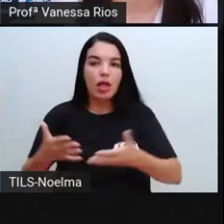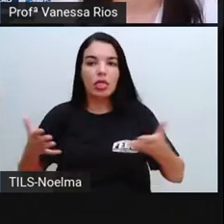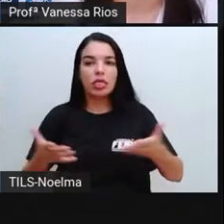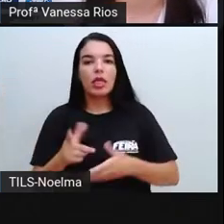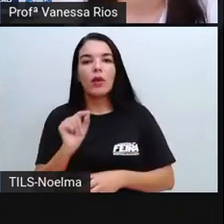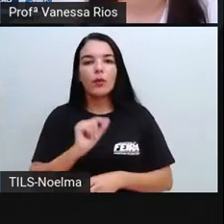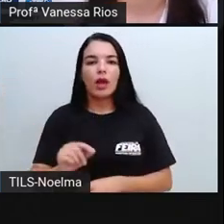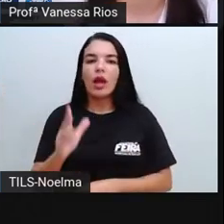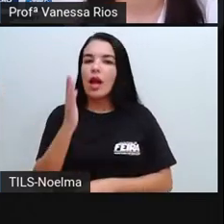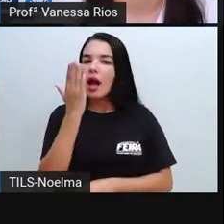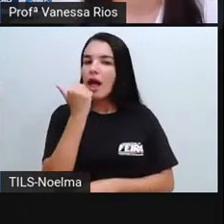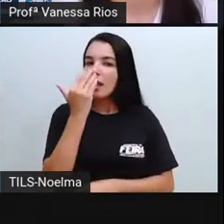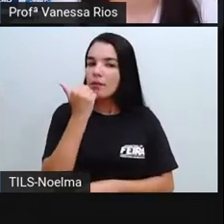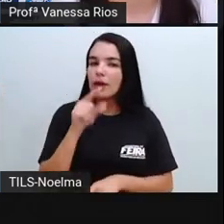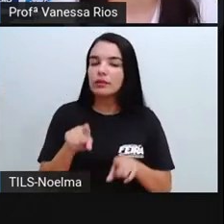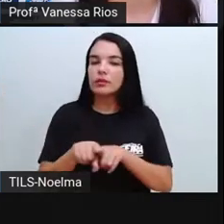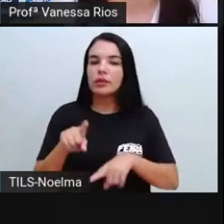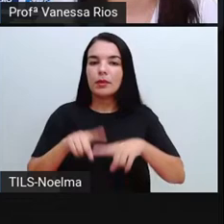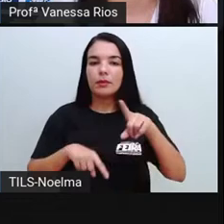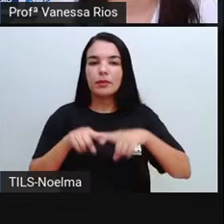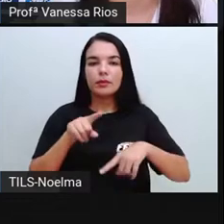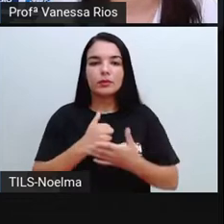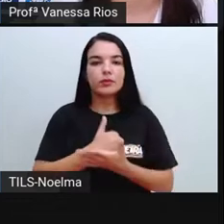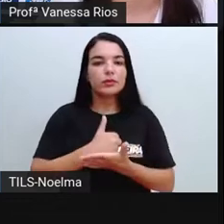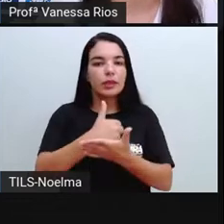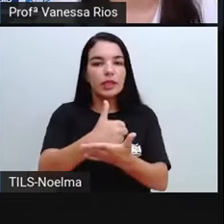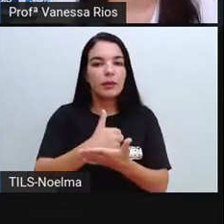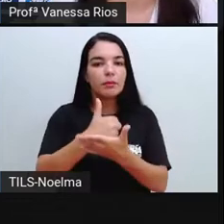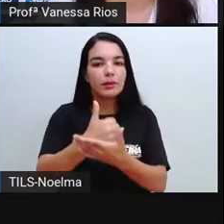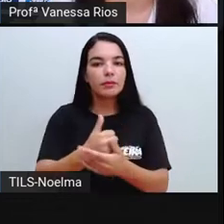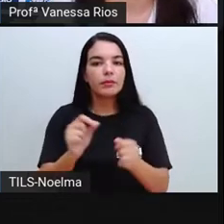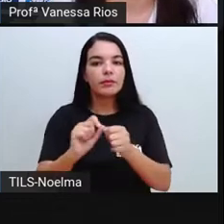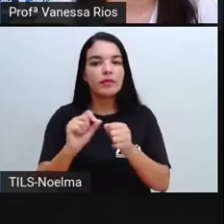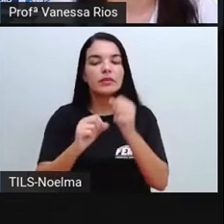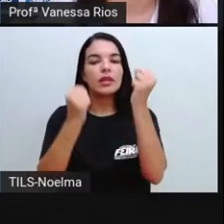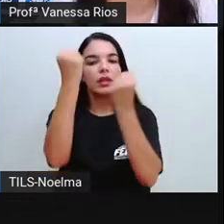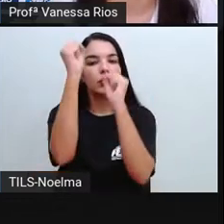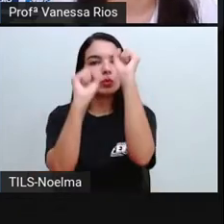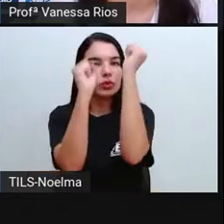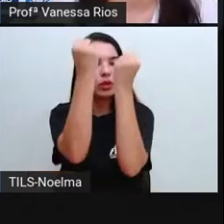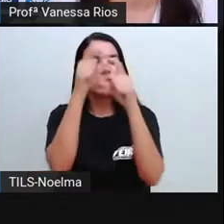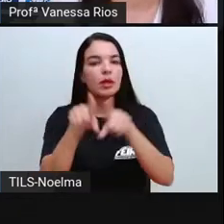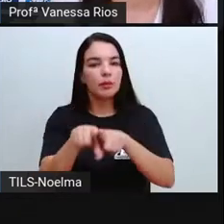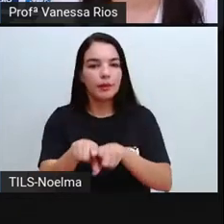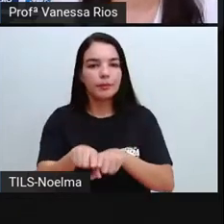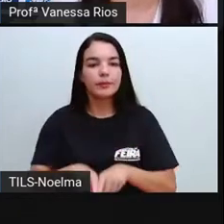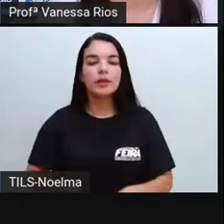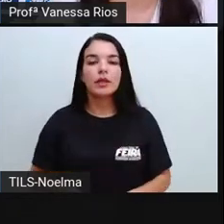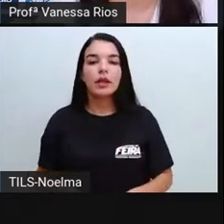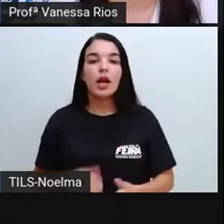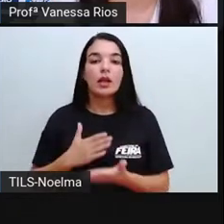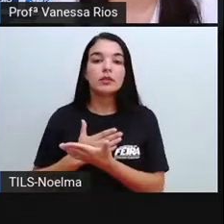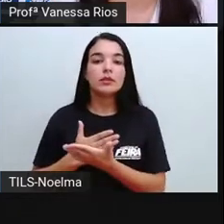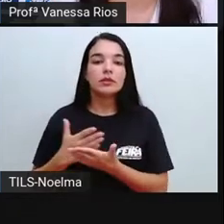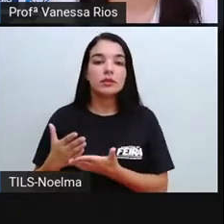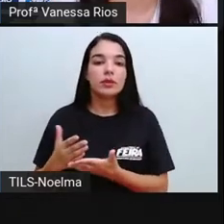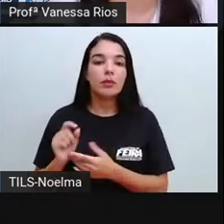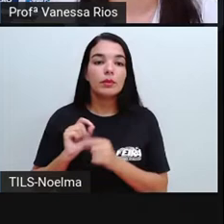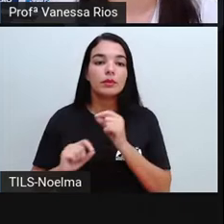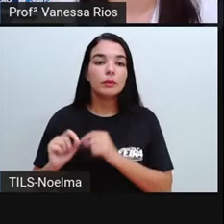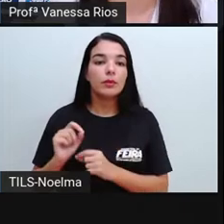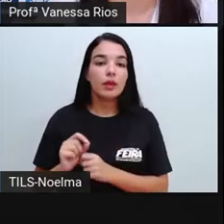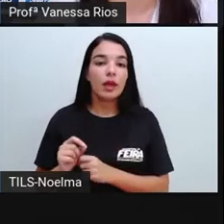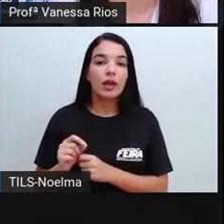obtém-se alimentos e matéria-prima para a produção de bens industrializados. E inicialmente a agricultura